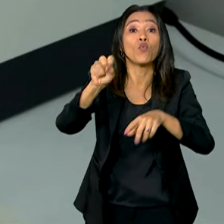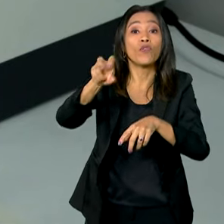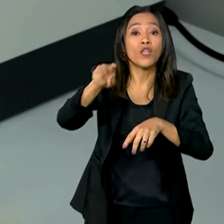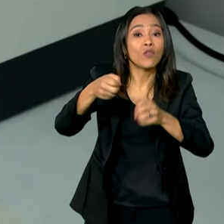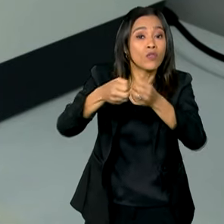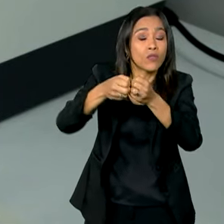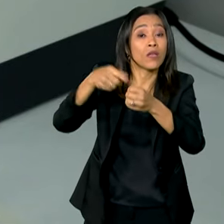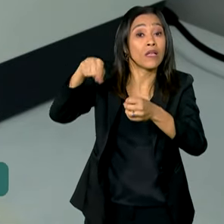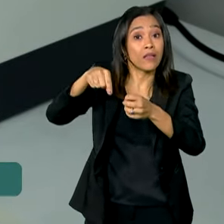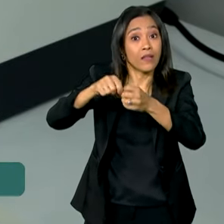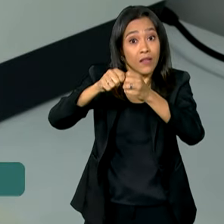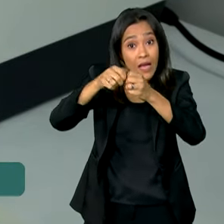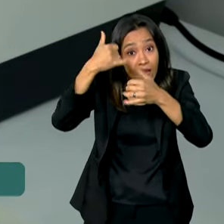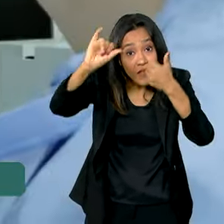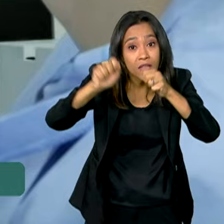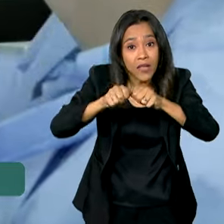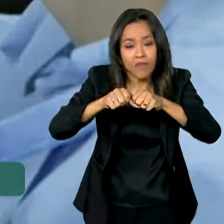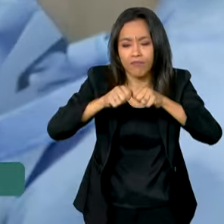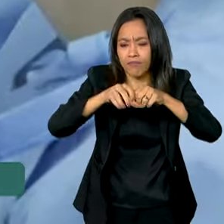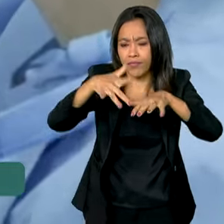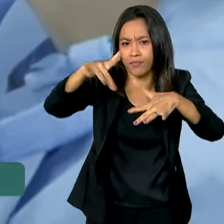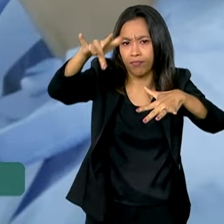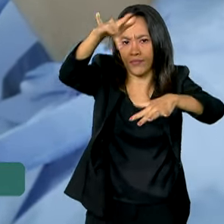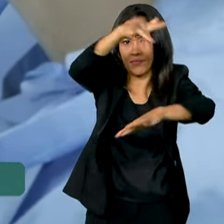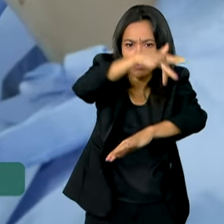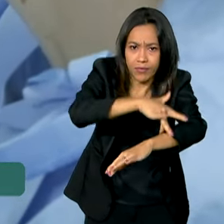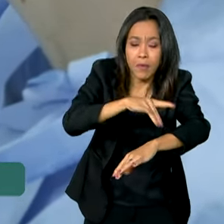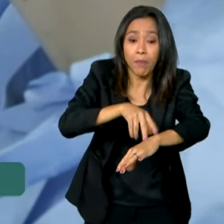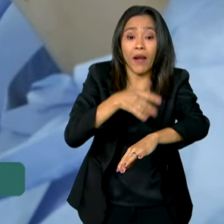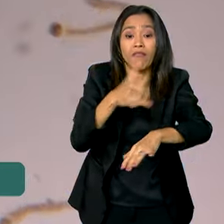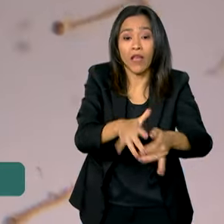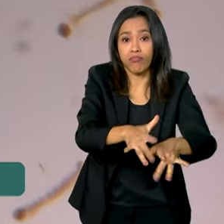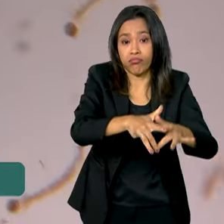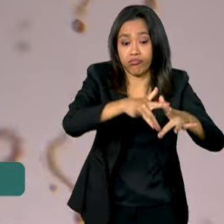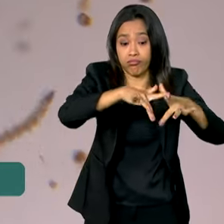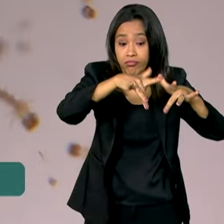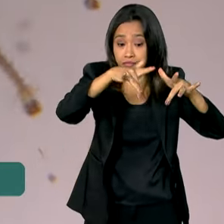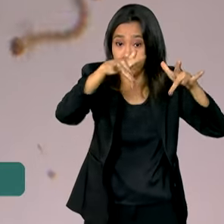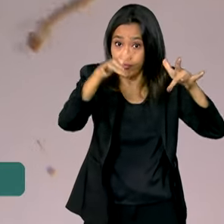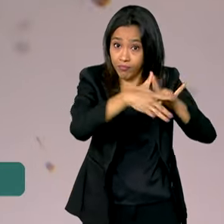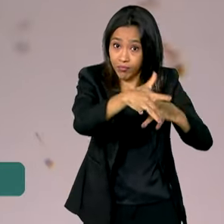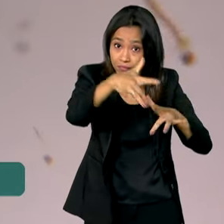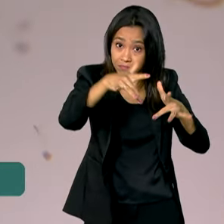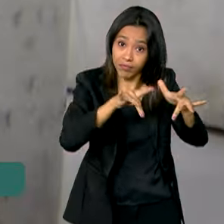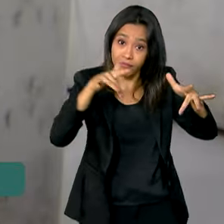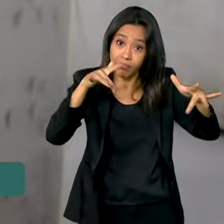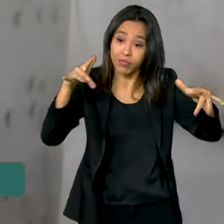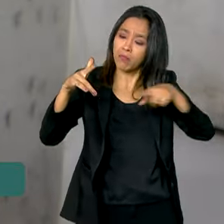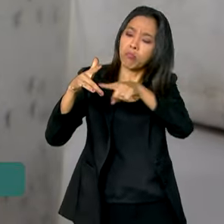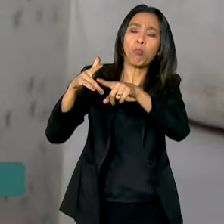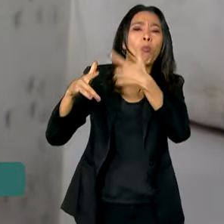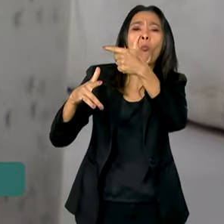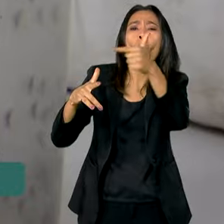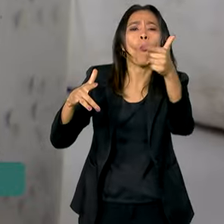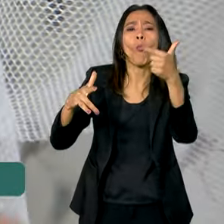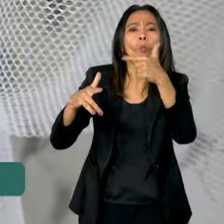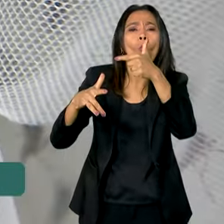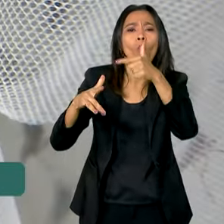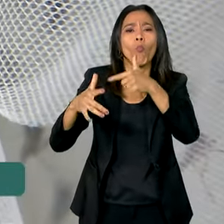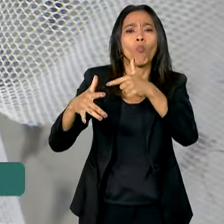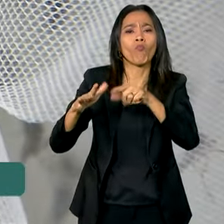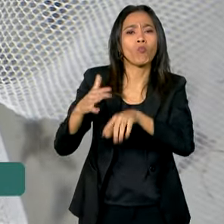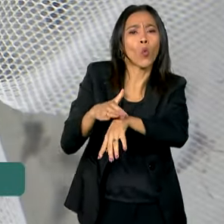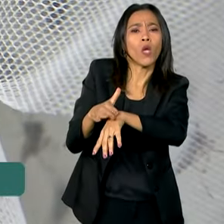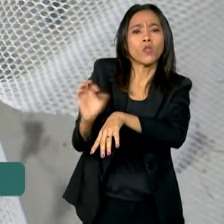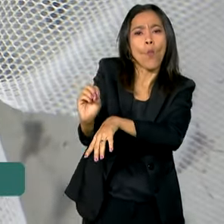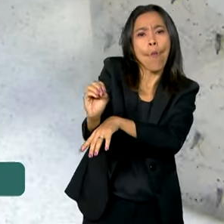serem soltos no ambiente, os aedes se reproduzem e geram uma nova população não transmissora dessas